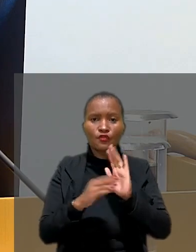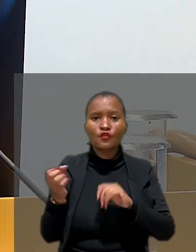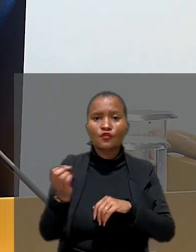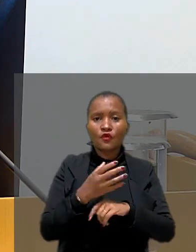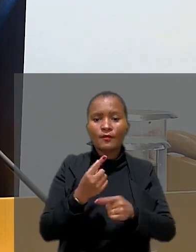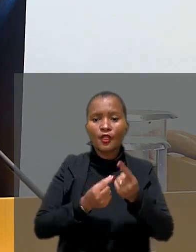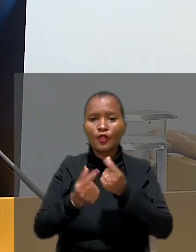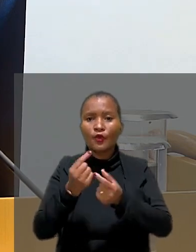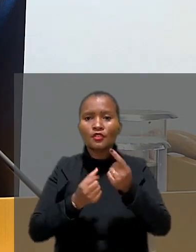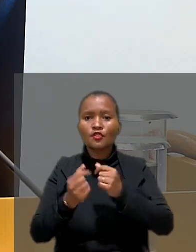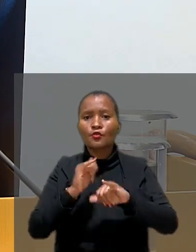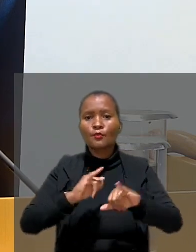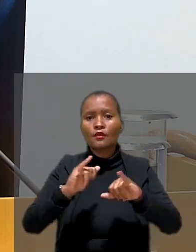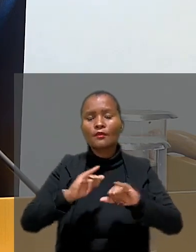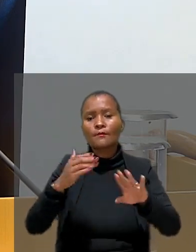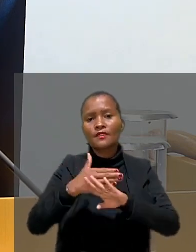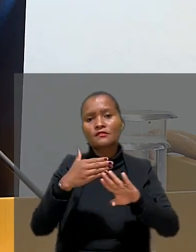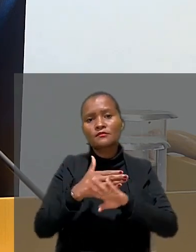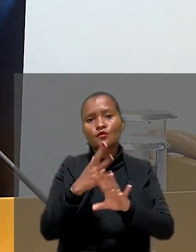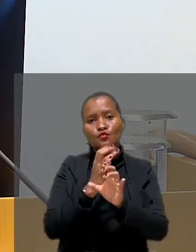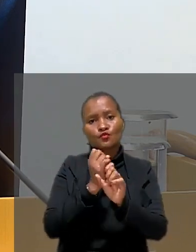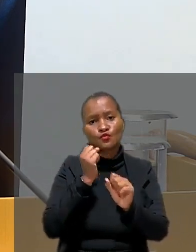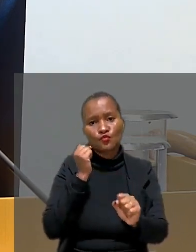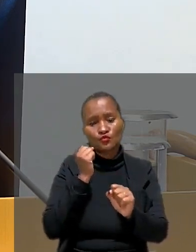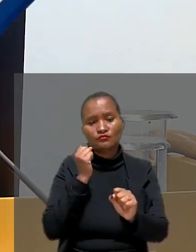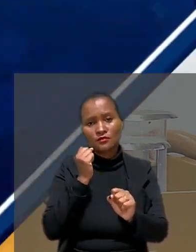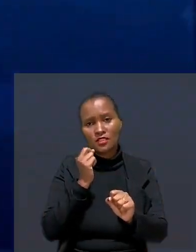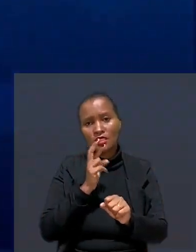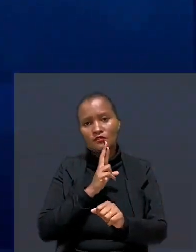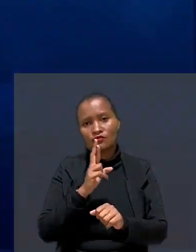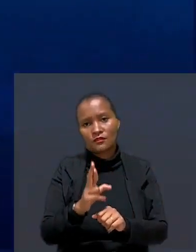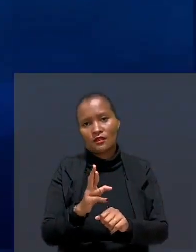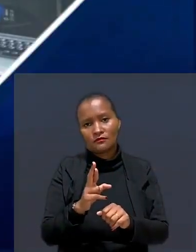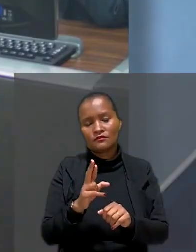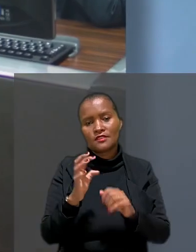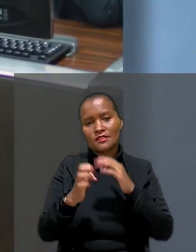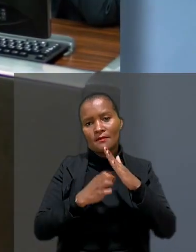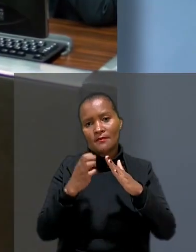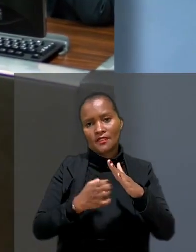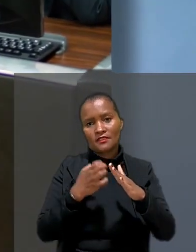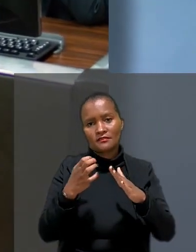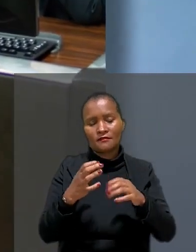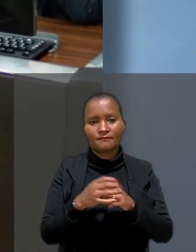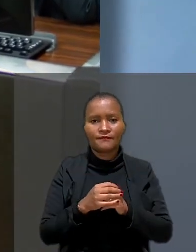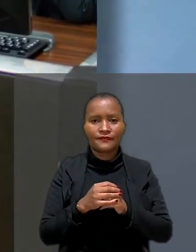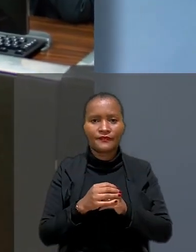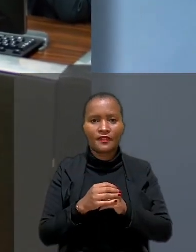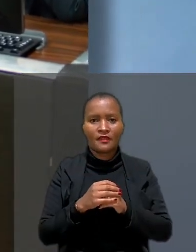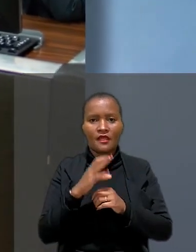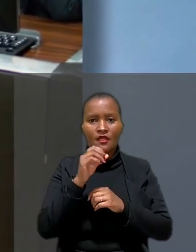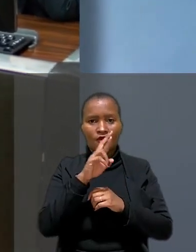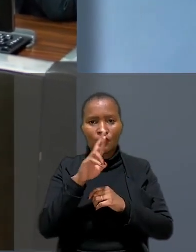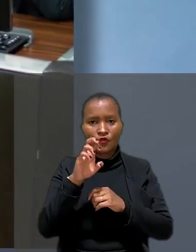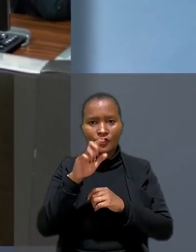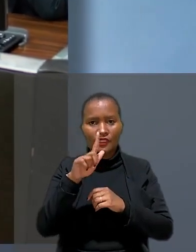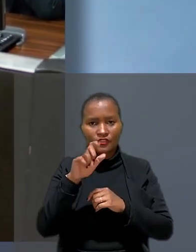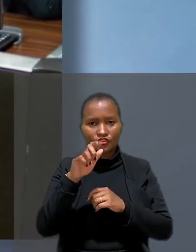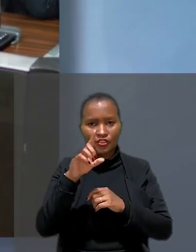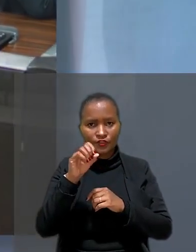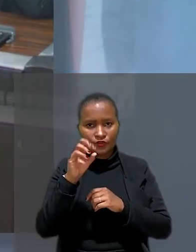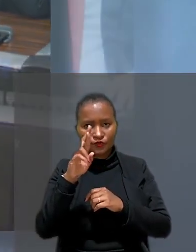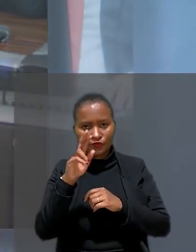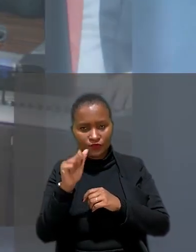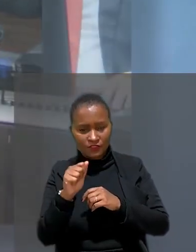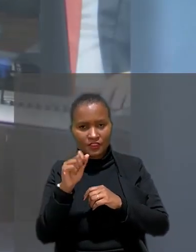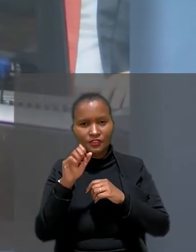participação nos lucros e resultados da empresa. A Corregedora-Geral da Justiça do Trabalho, ministra Dora